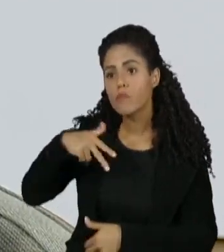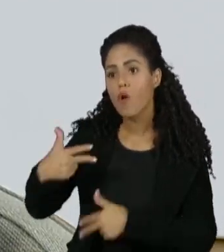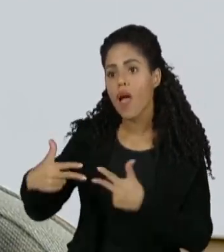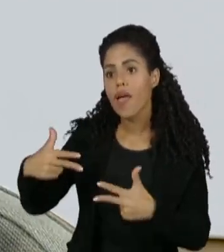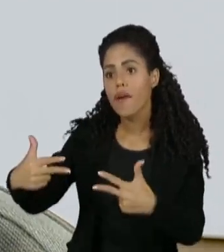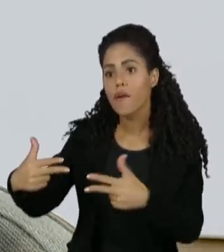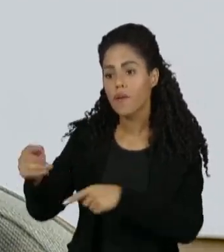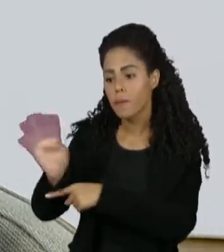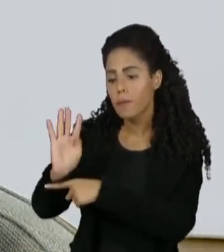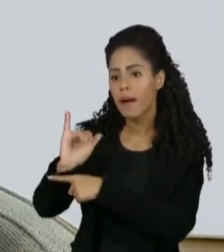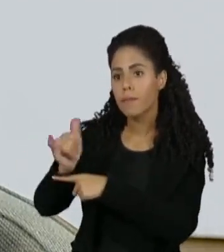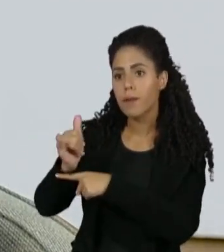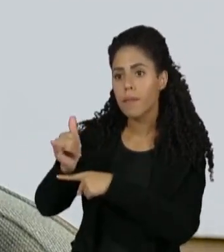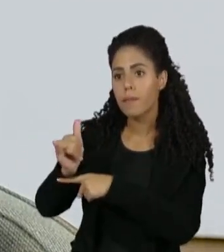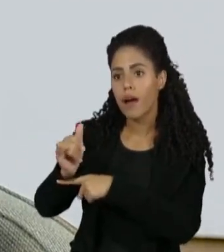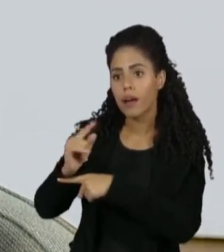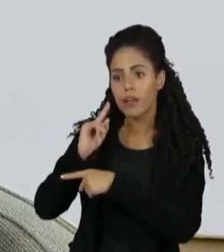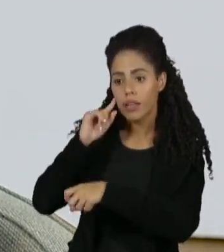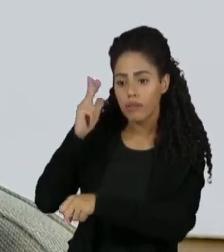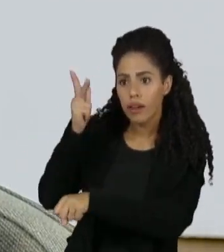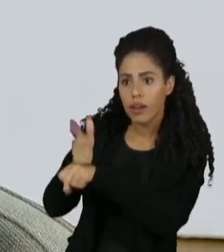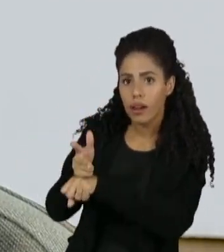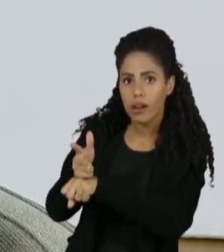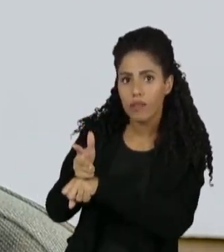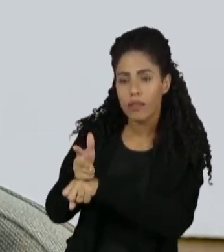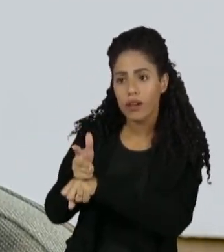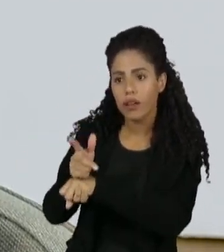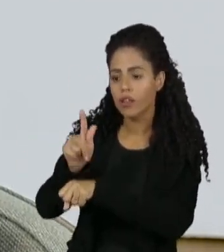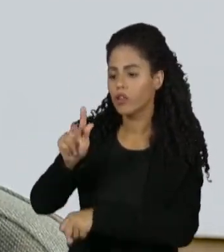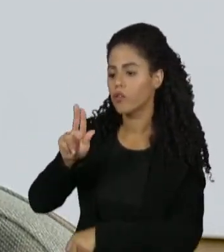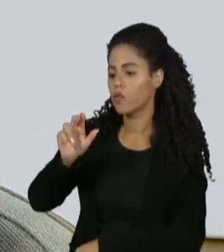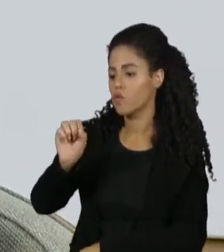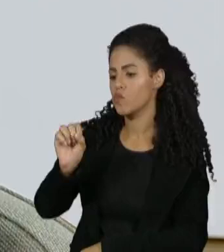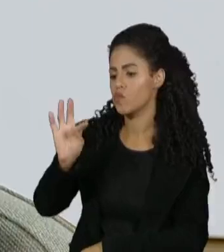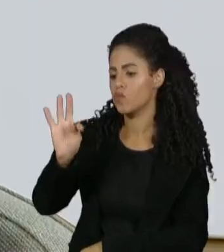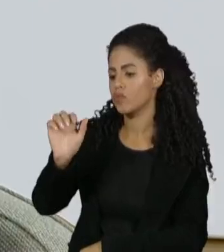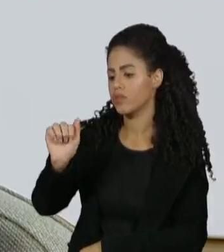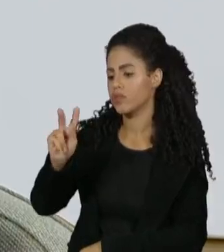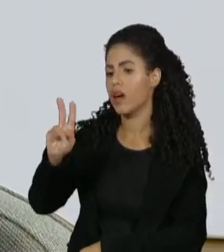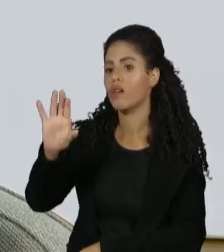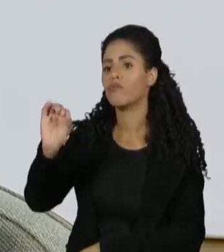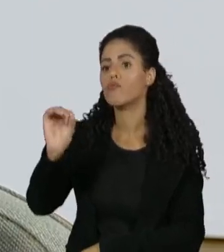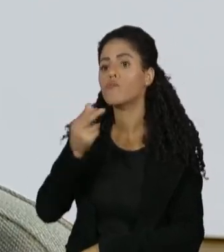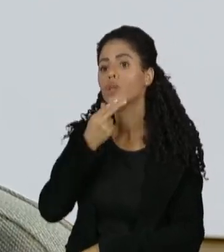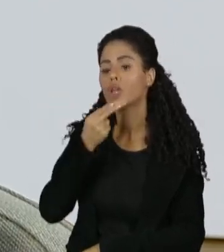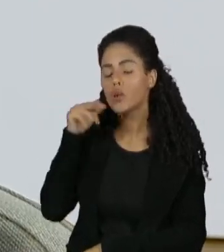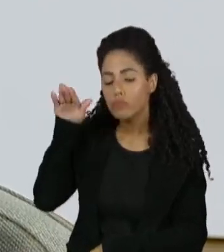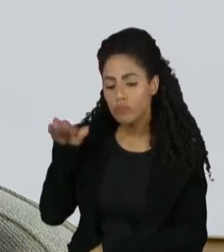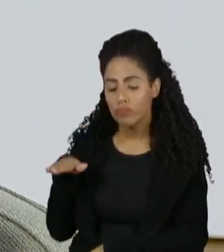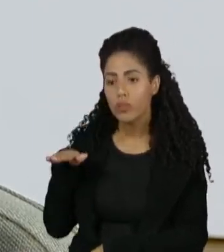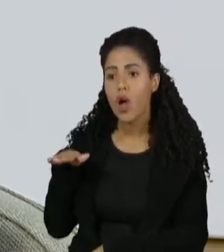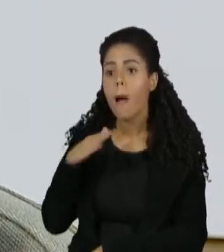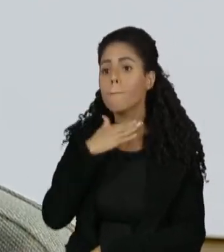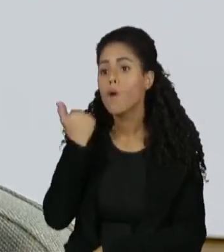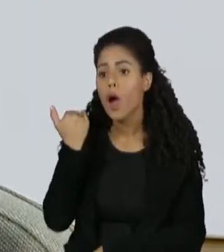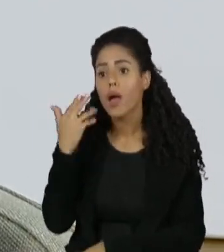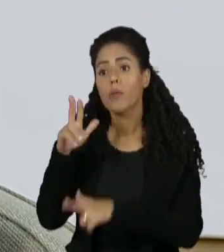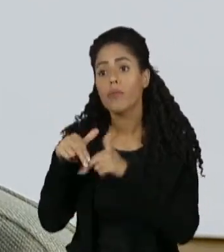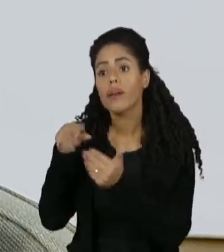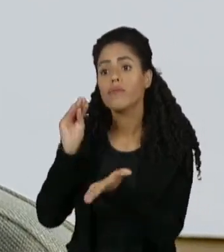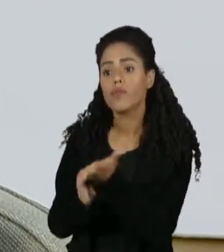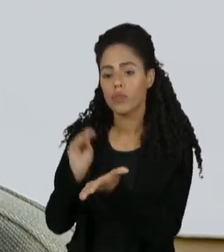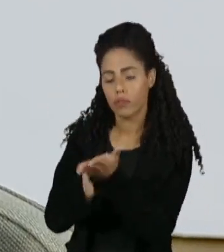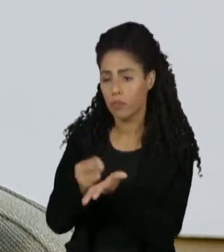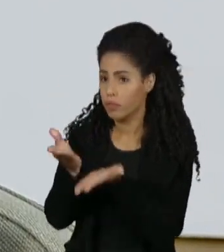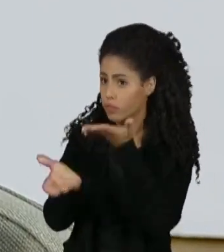morreu no meio das nossas gravações. A mãe do Gustavo perdeu o Gustavo. E se nós não trouxermos esses exemplos pontuais, de